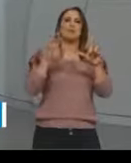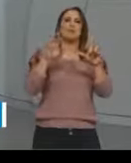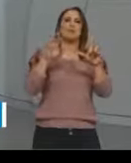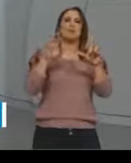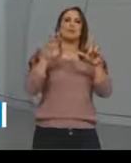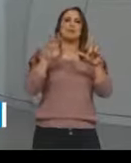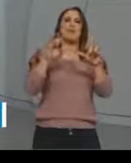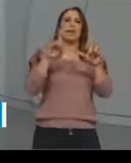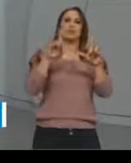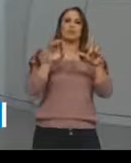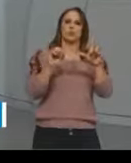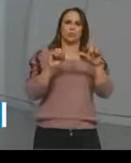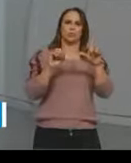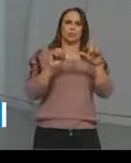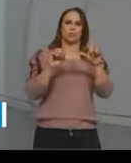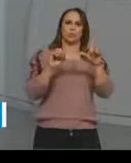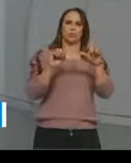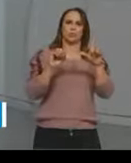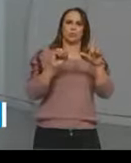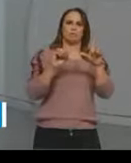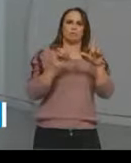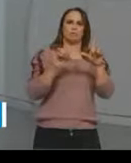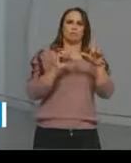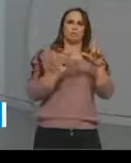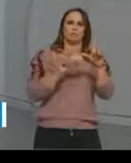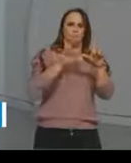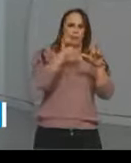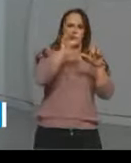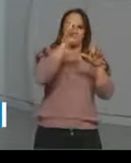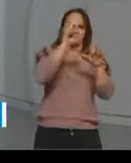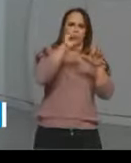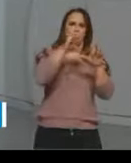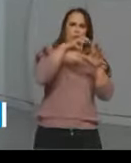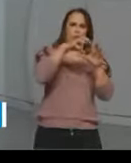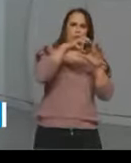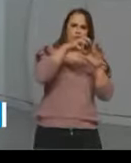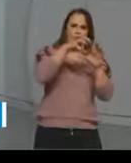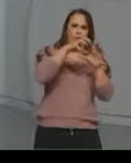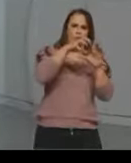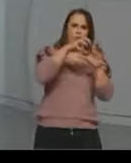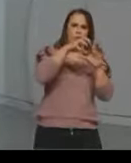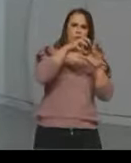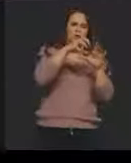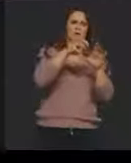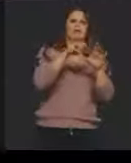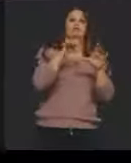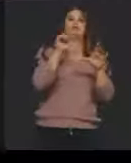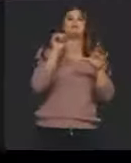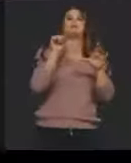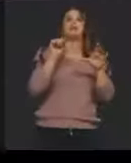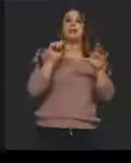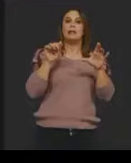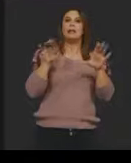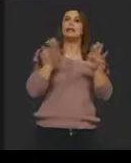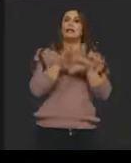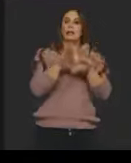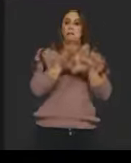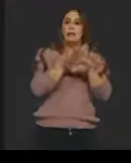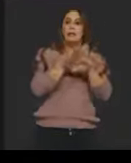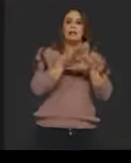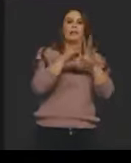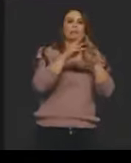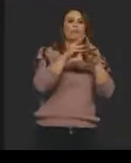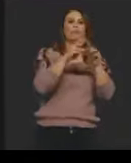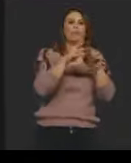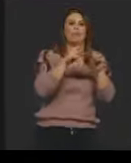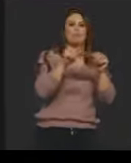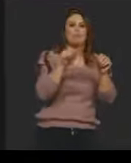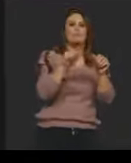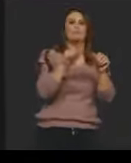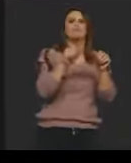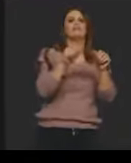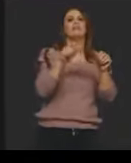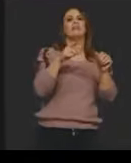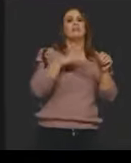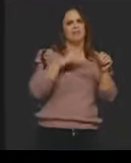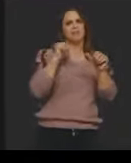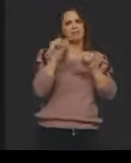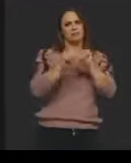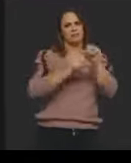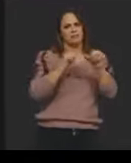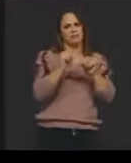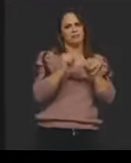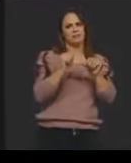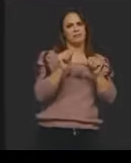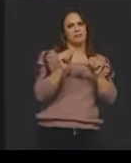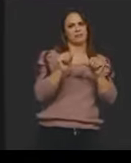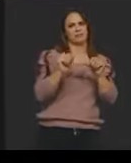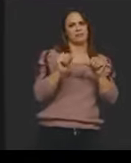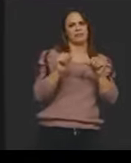estiver também muito diluído eu também tenho uma alteração da corrida. Então essa concentração ela deve ser